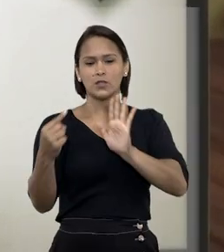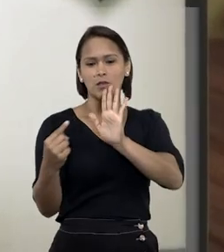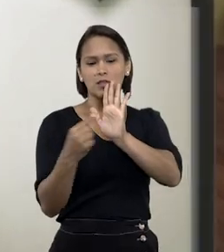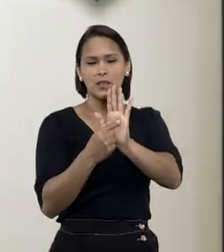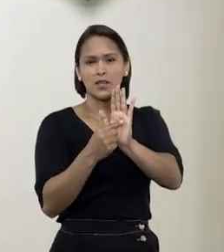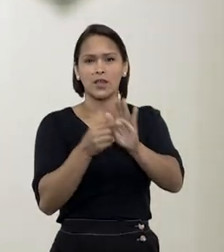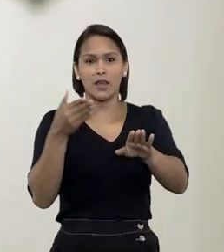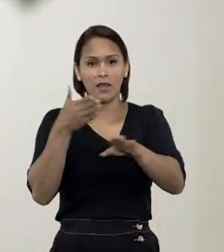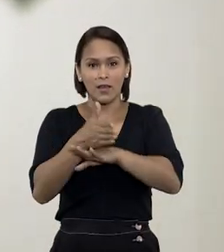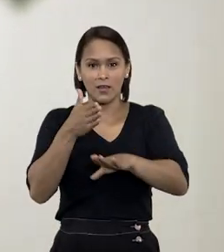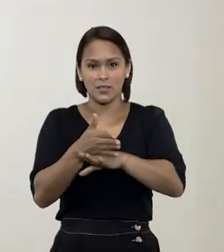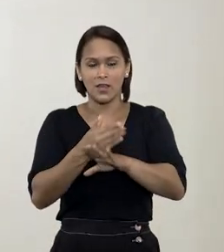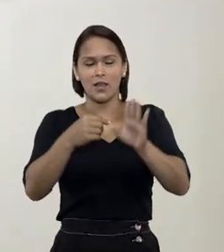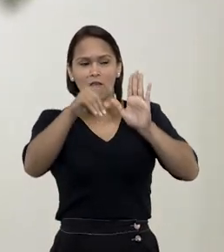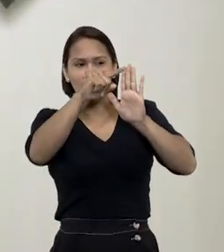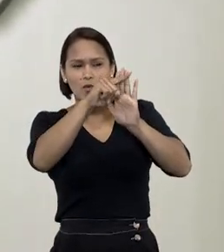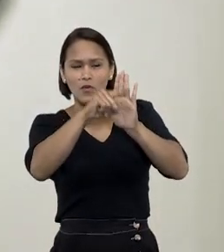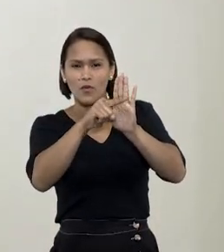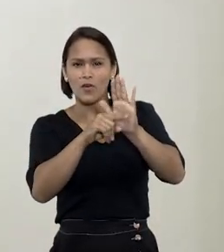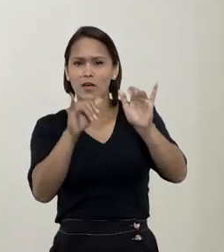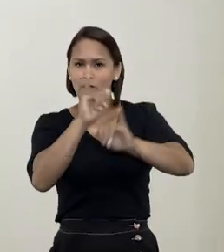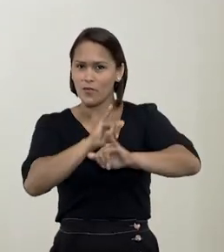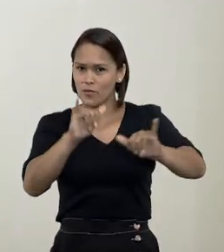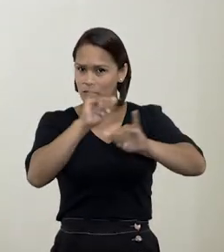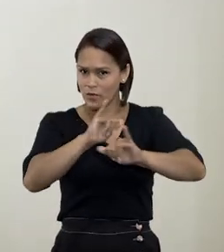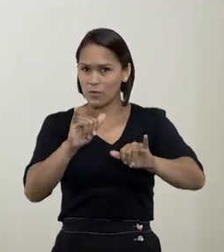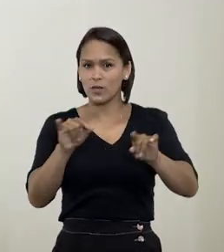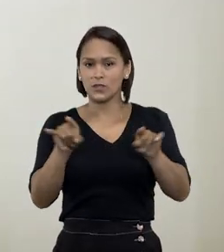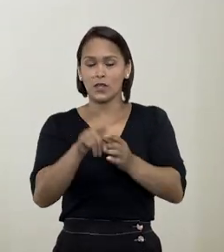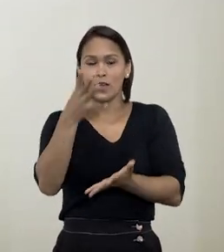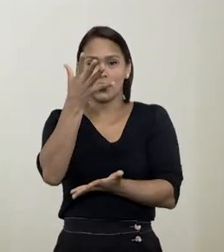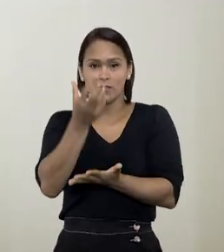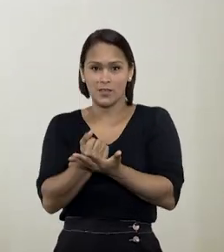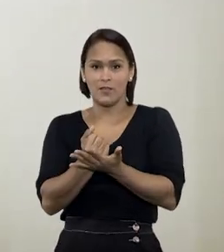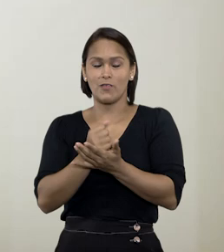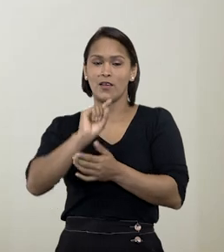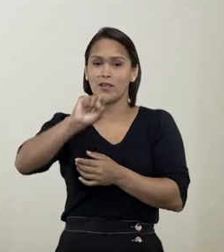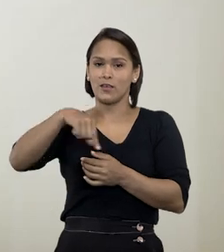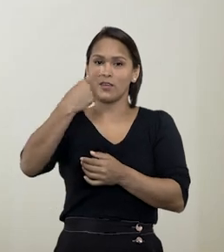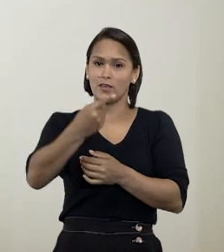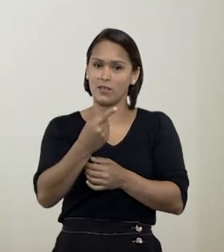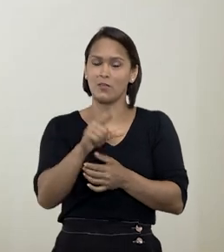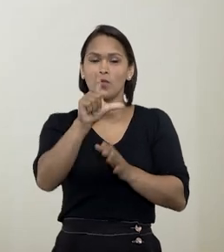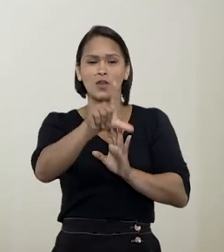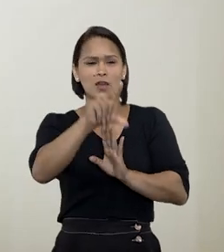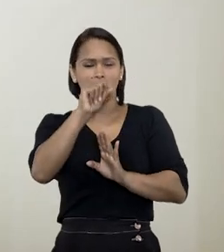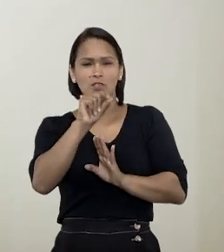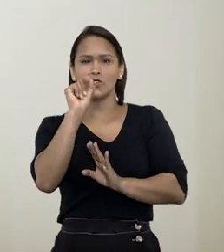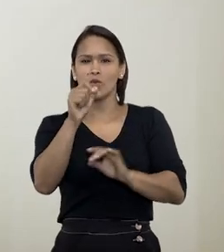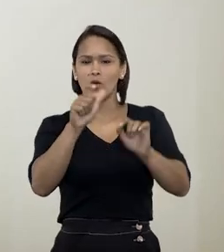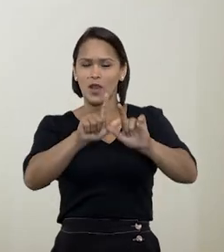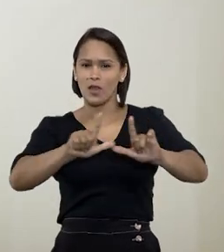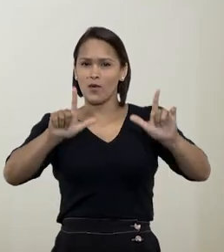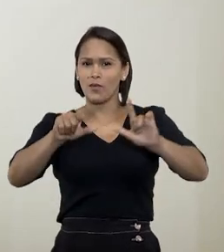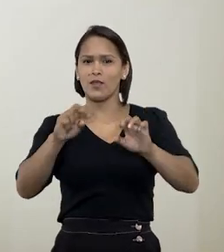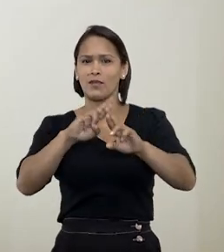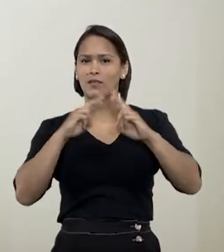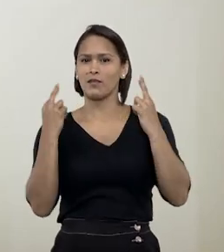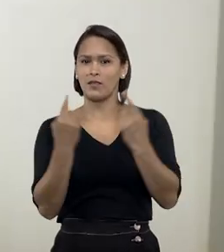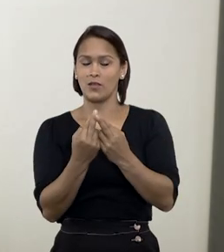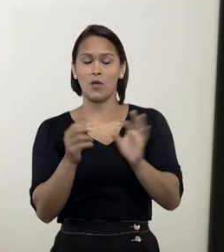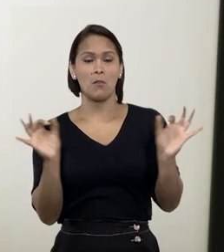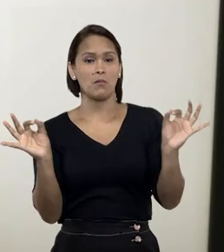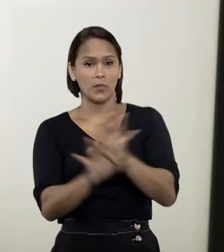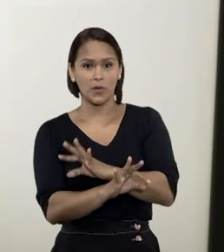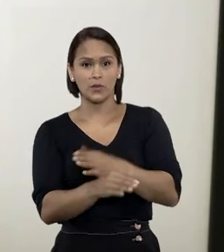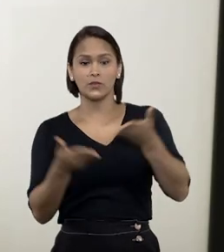clicar no botão de acesso, preencher algumas informações, salvar e em seguida selecionar o link da reunião.